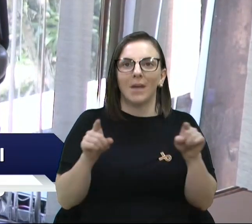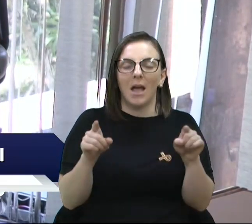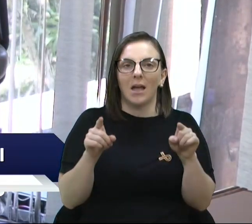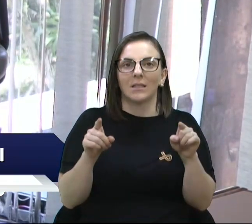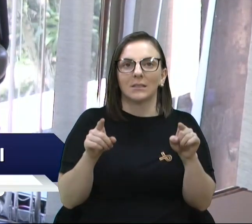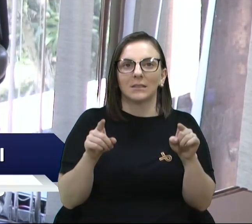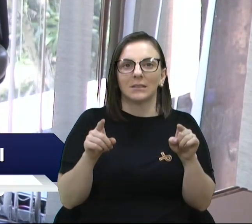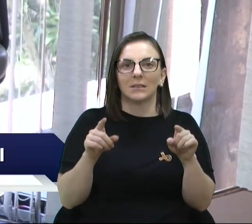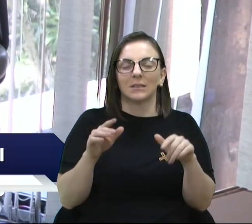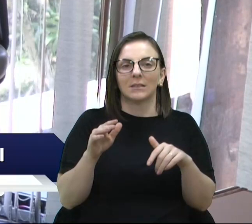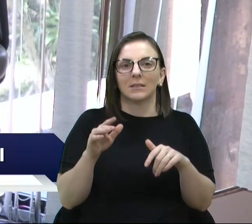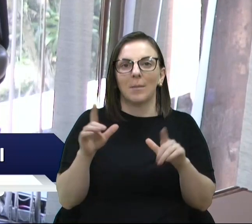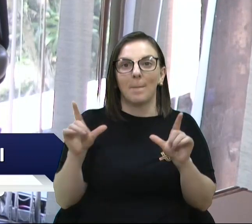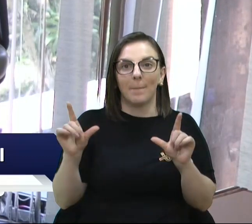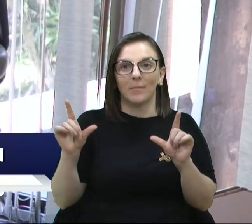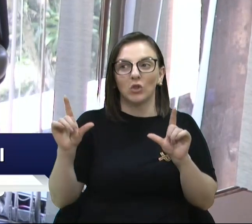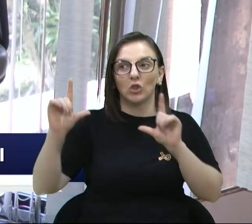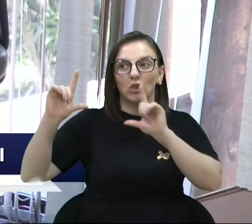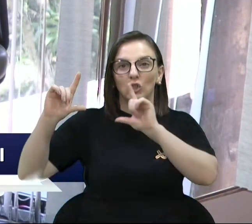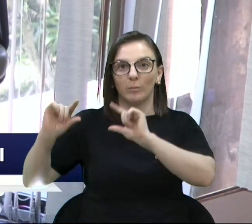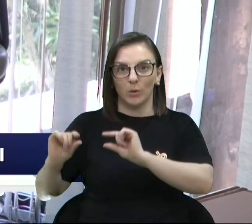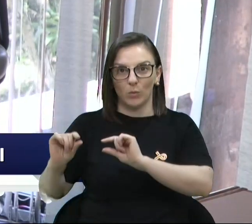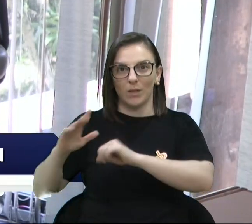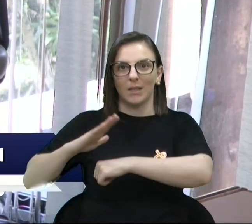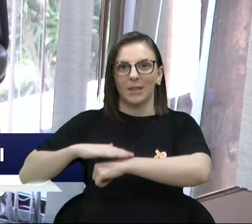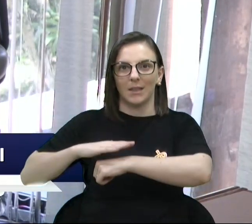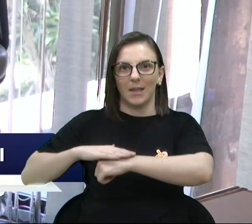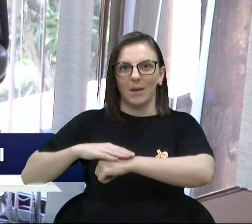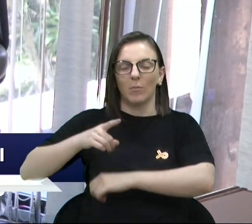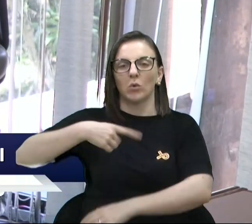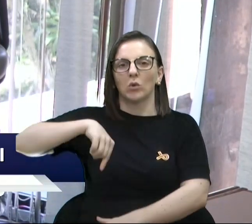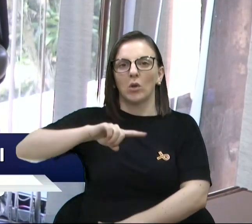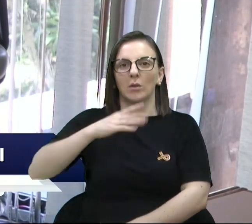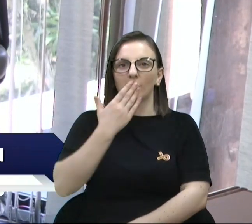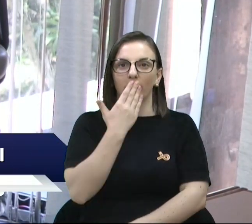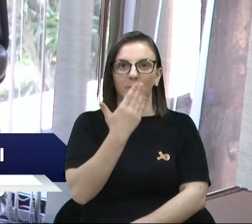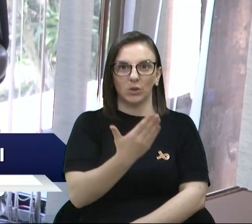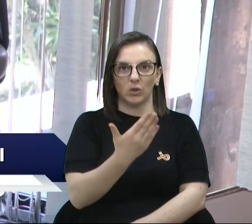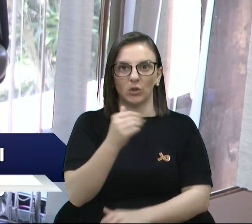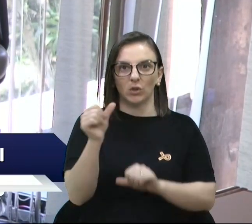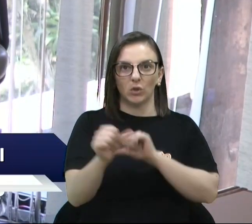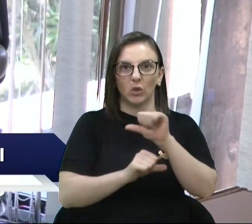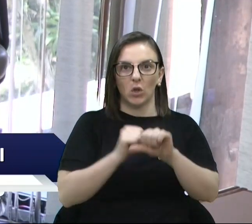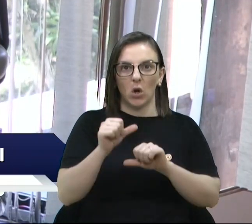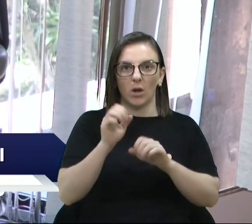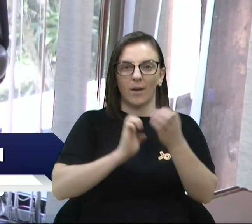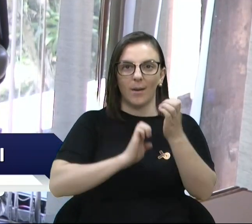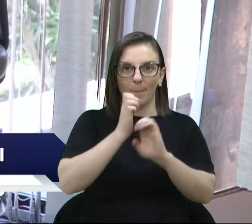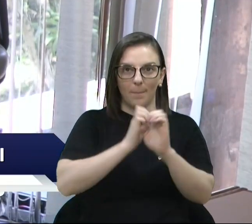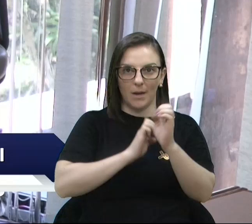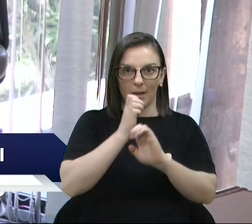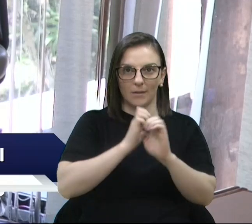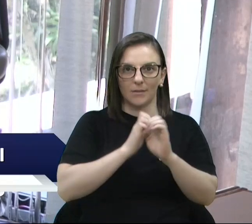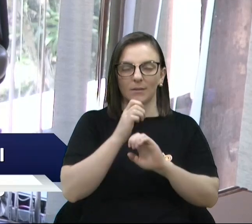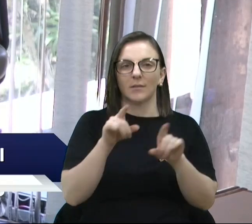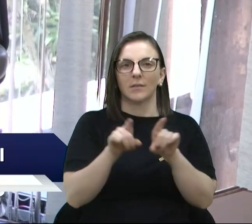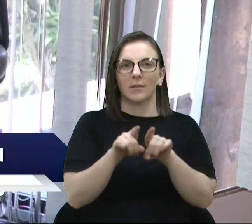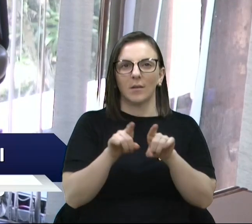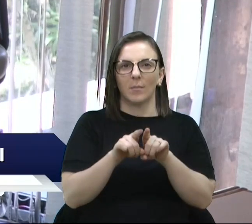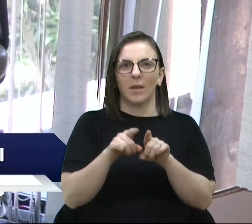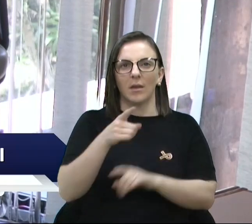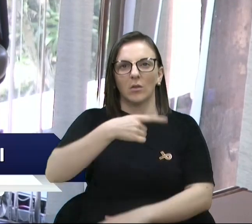mais no curto prazo, o a gente fez foi encaminhar essa solicitação de troca de empresa e também nós estamos